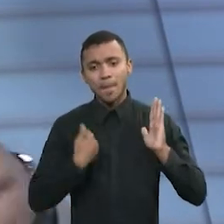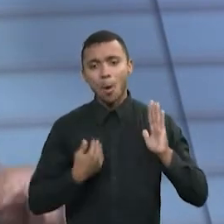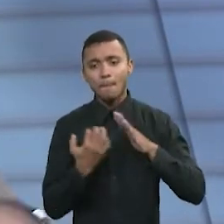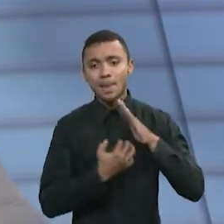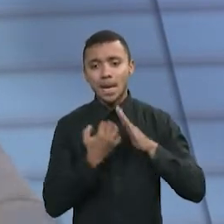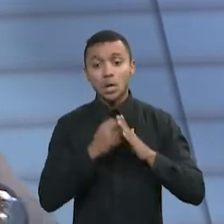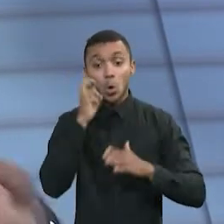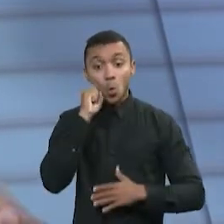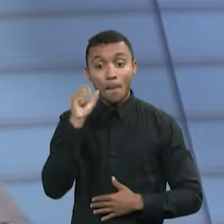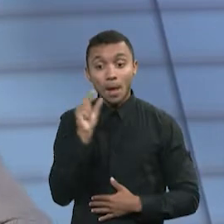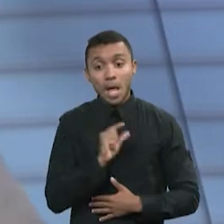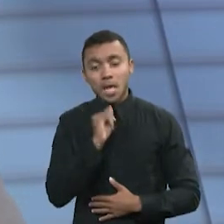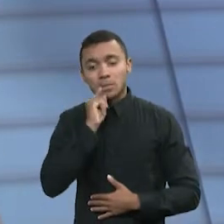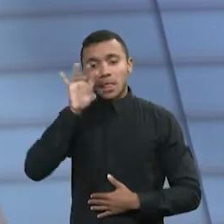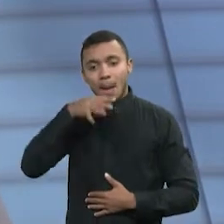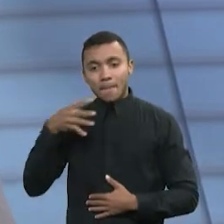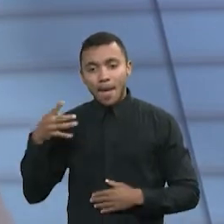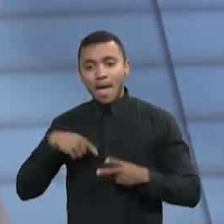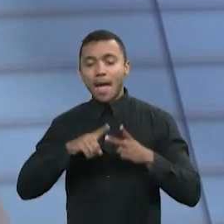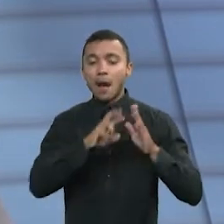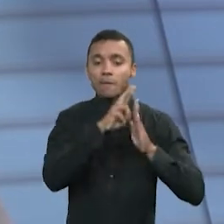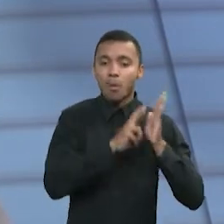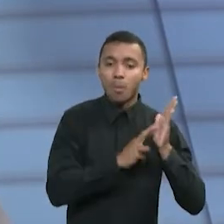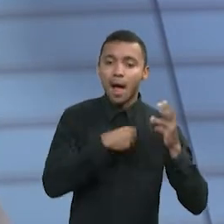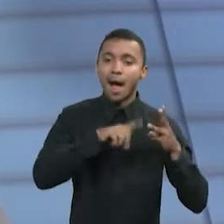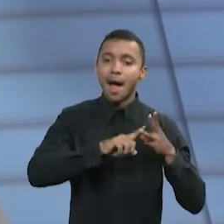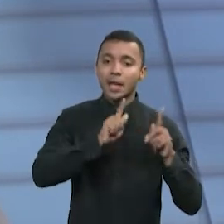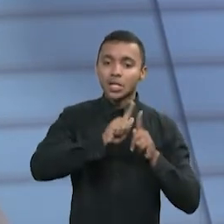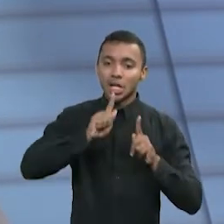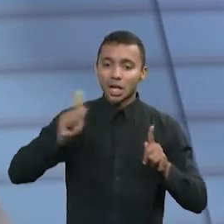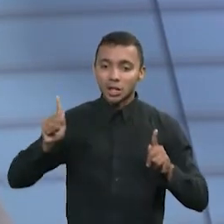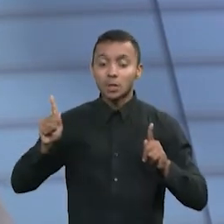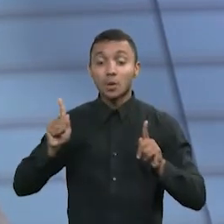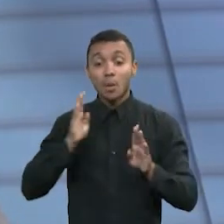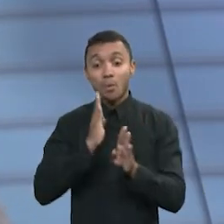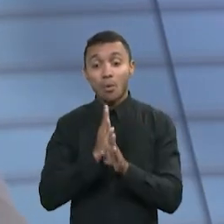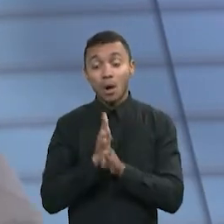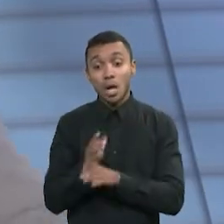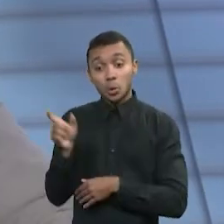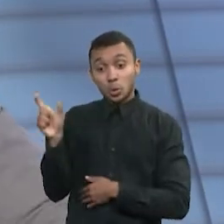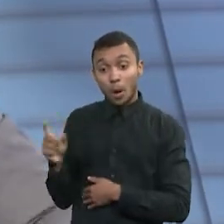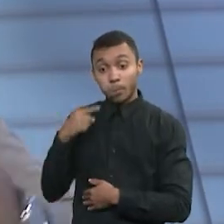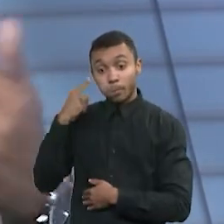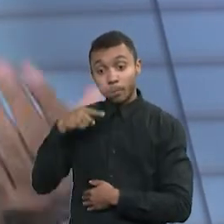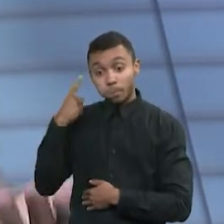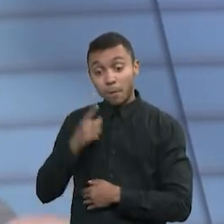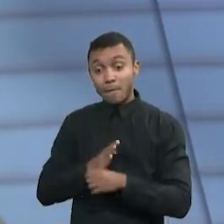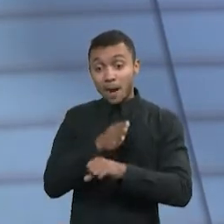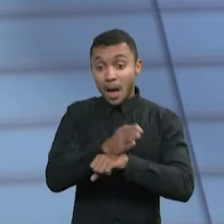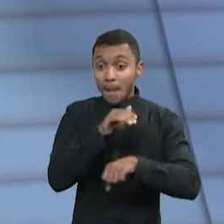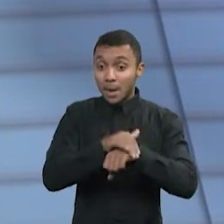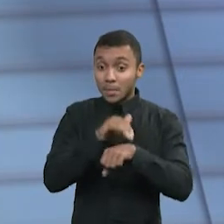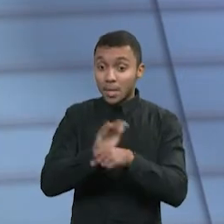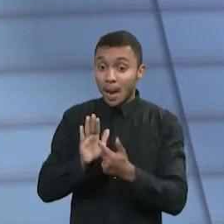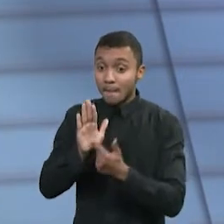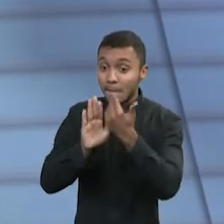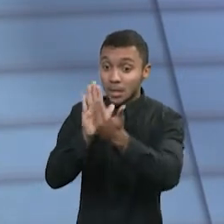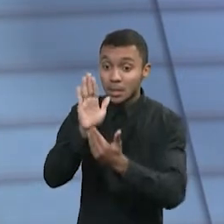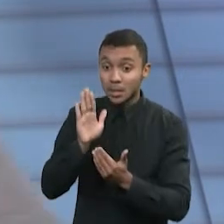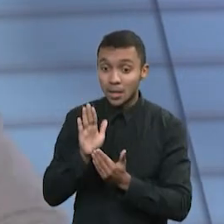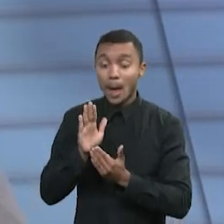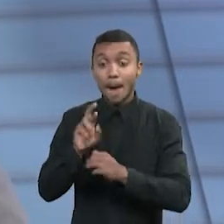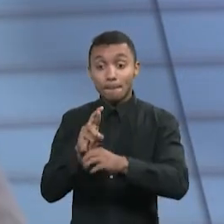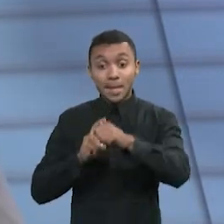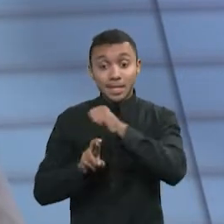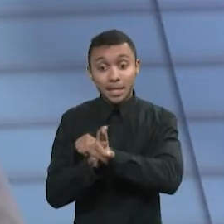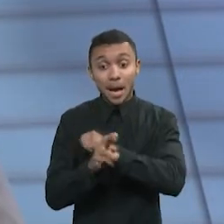relatórios, formulários, que a empresa de contabilidade, o contador, o advogado, eles vão prestar essa informação em nome da empresa, tá?